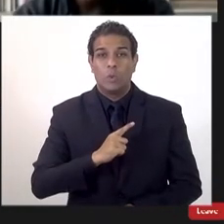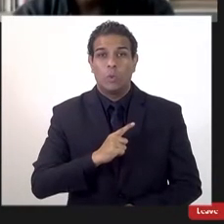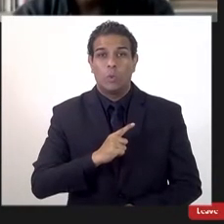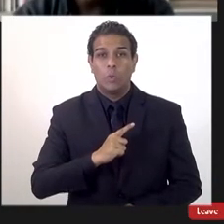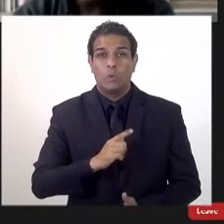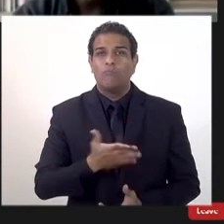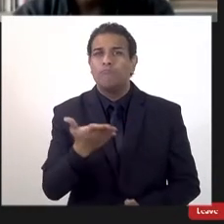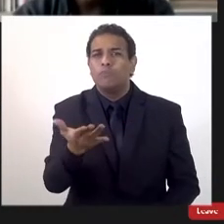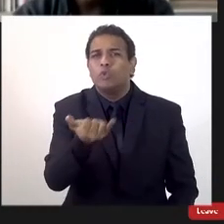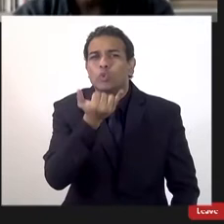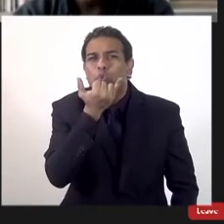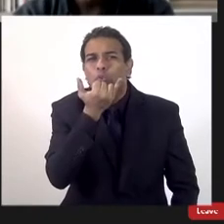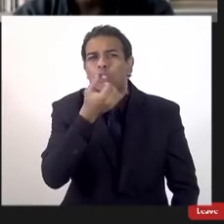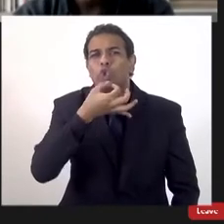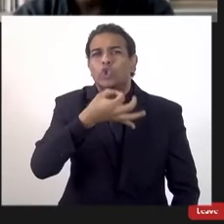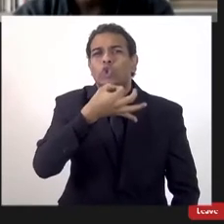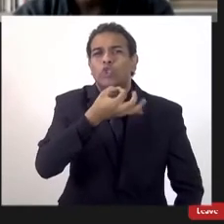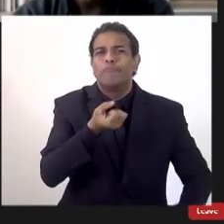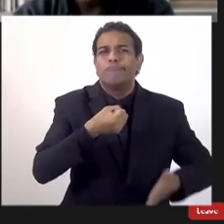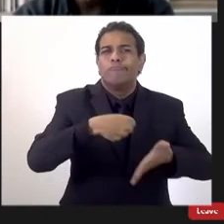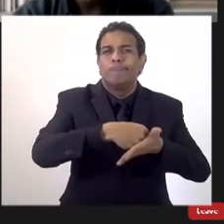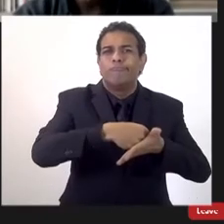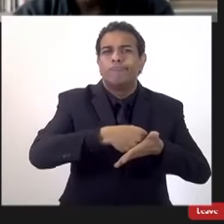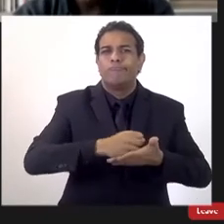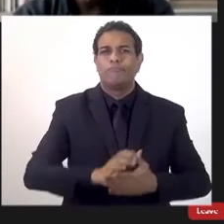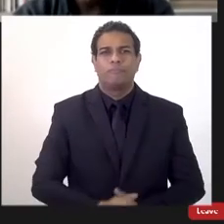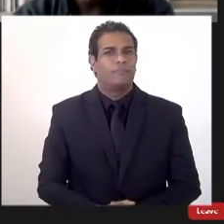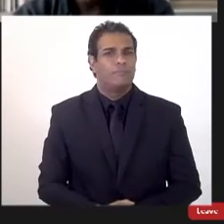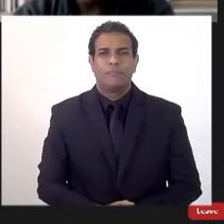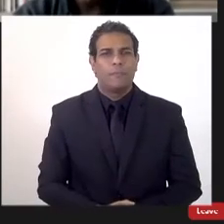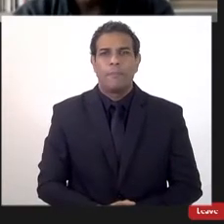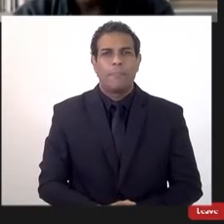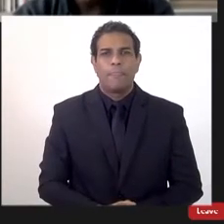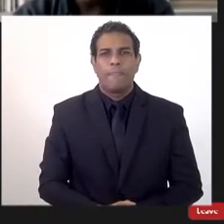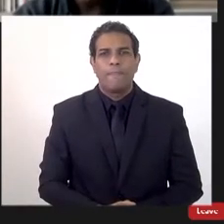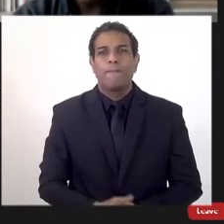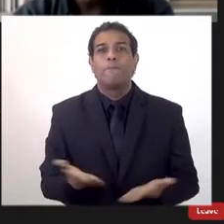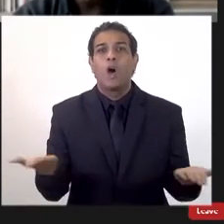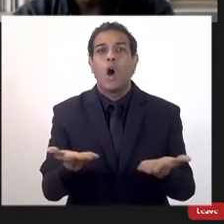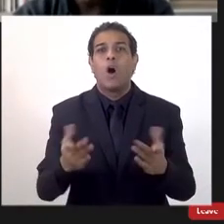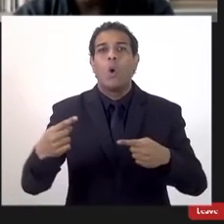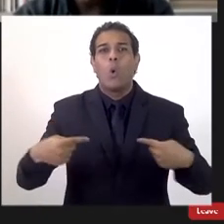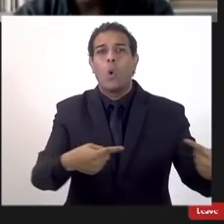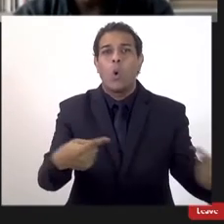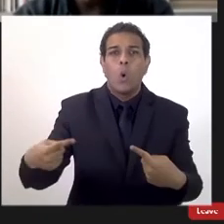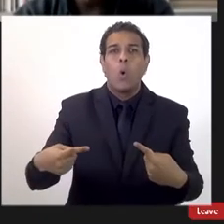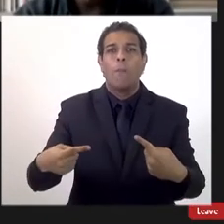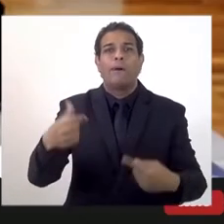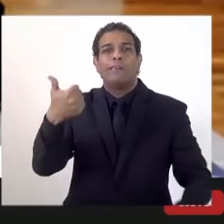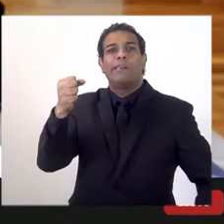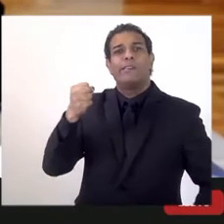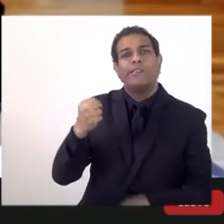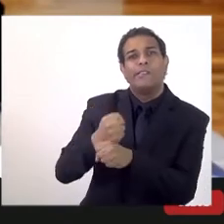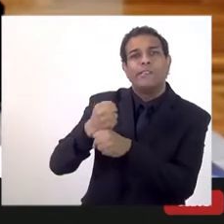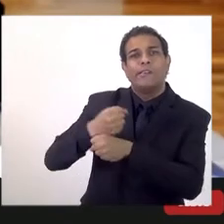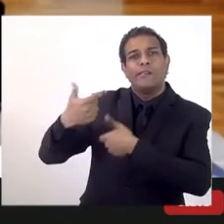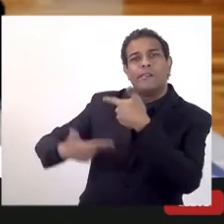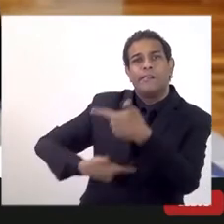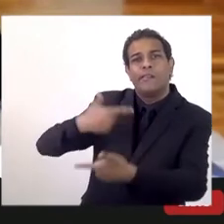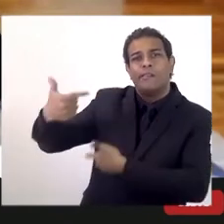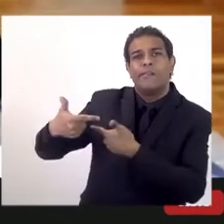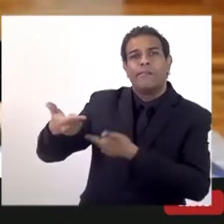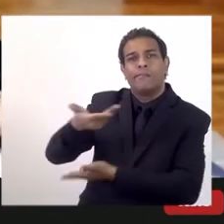Mauro, está aberto o seu som aí, por favor. E a gente, para aproveitar o dia de hoje, na comemoração dos 18 anos, mas também para falar um pouquinho